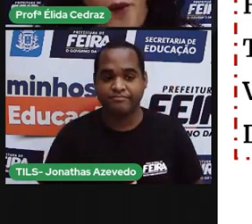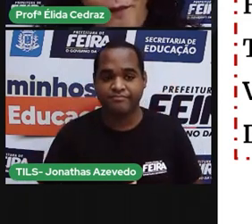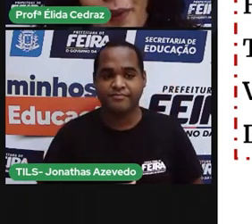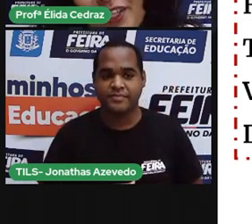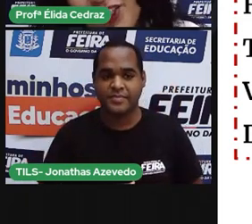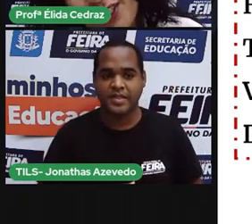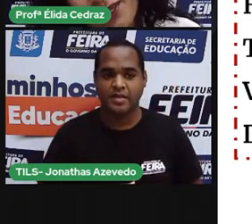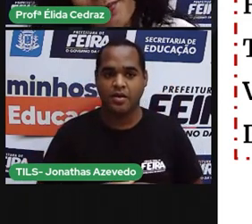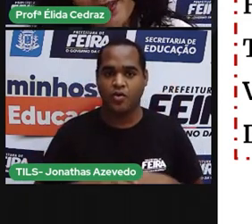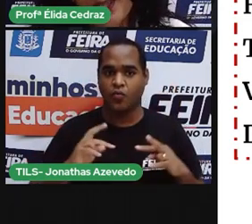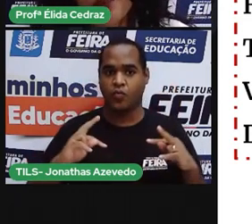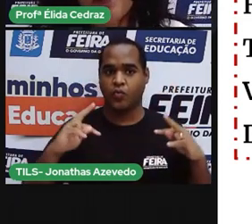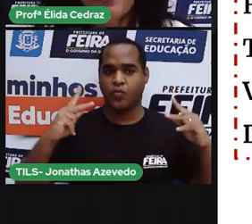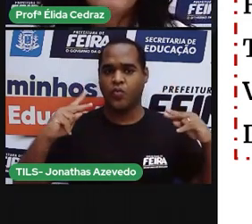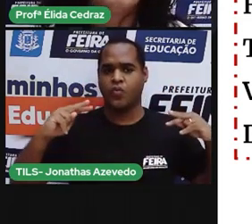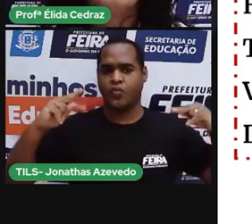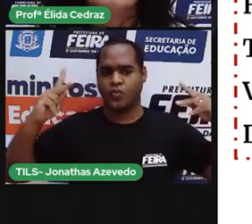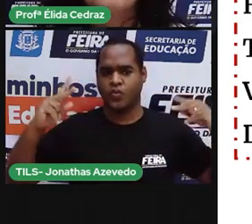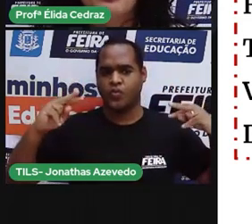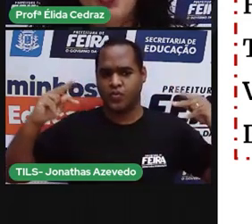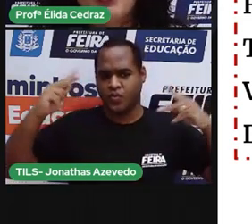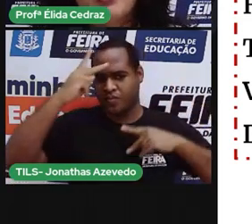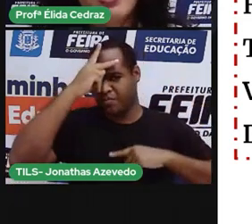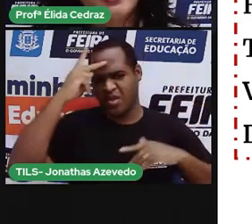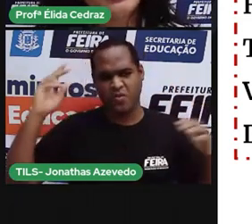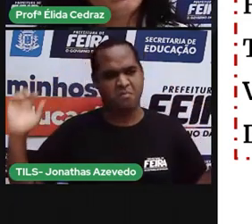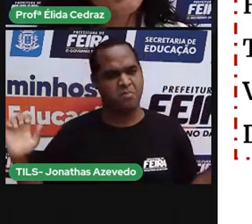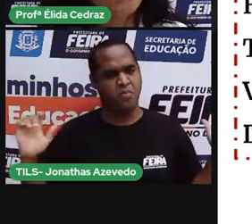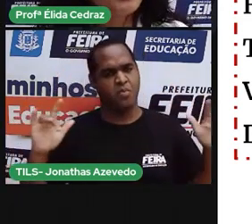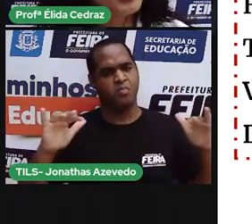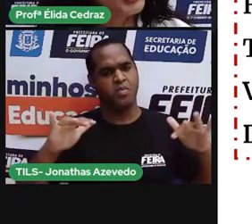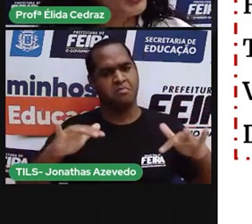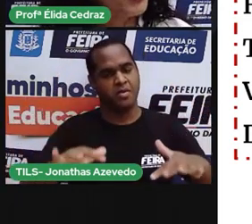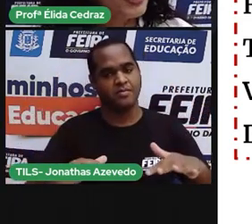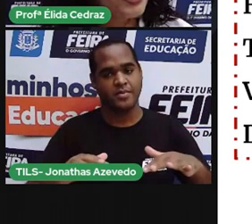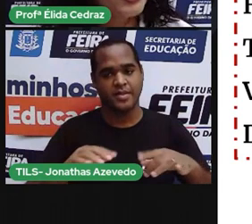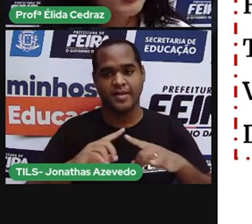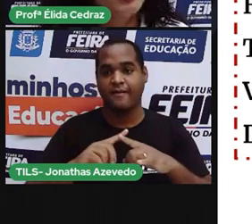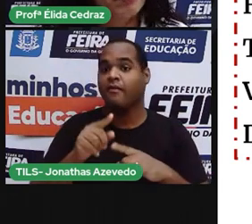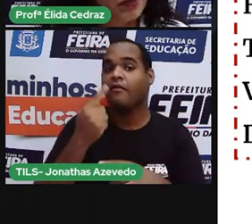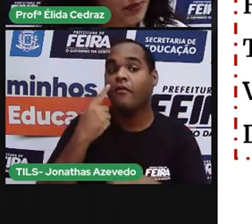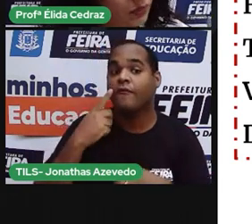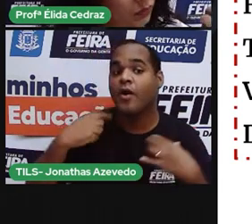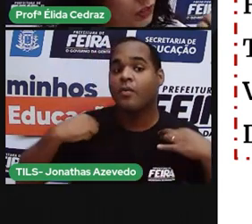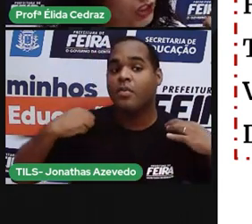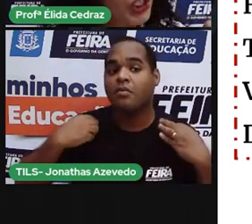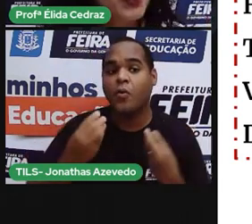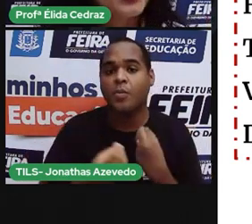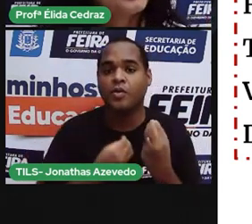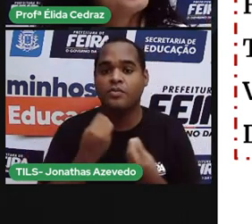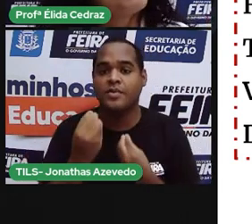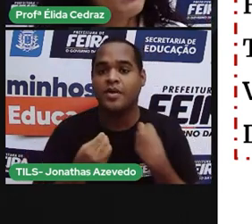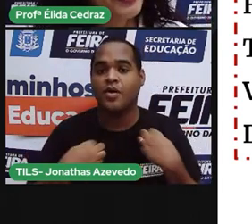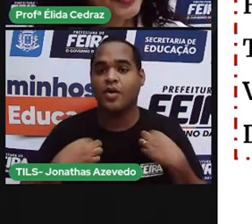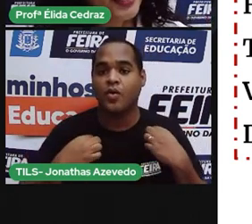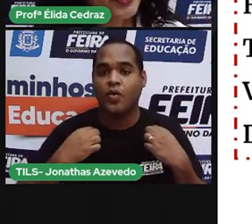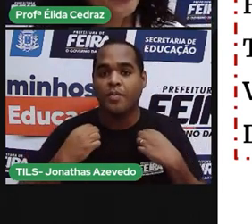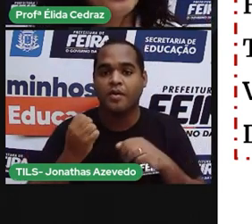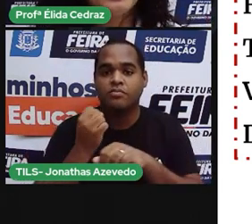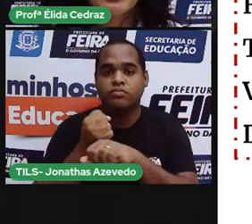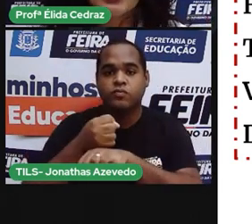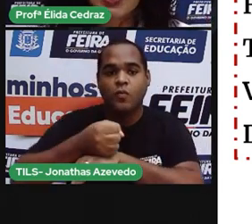dobra de tomada. E todos eles vão vestidos assim, vestidos de